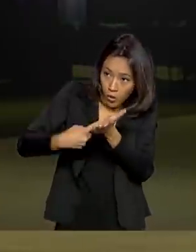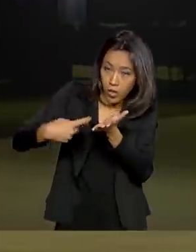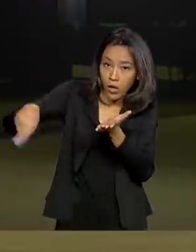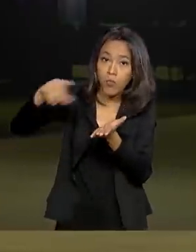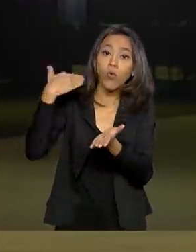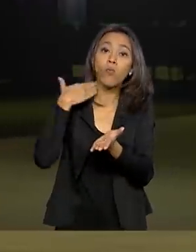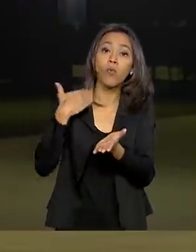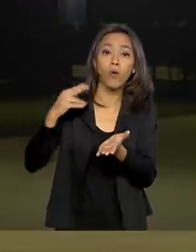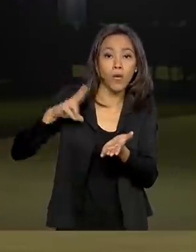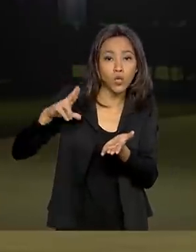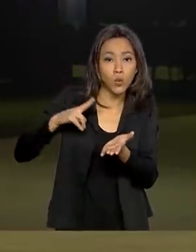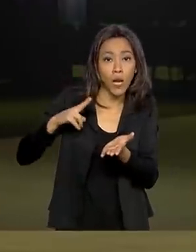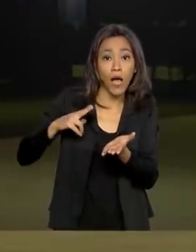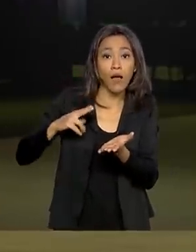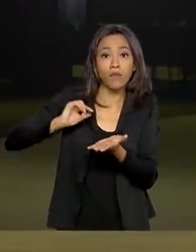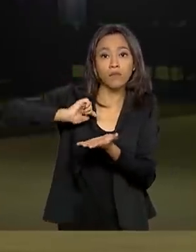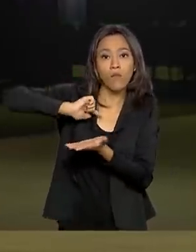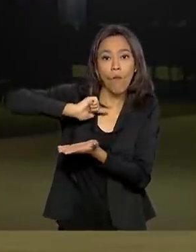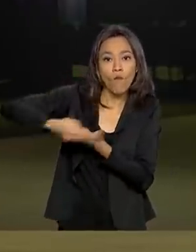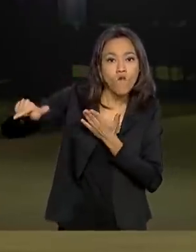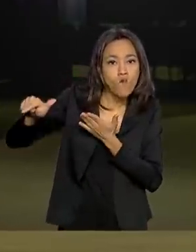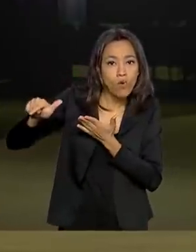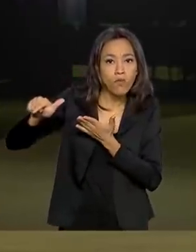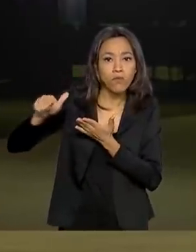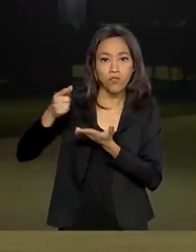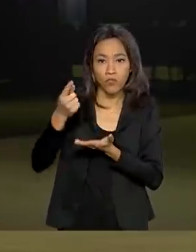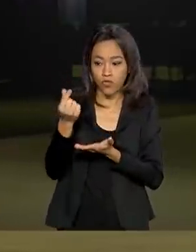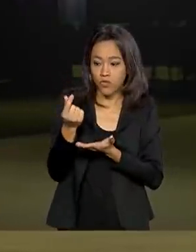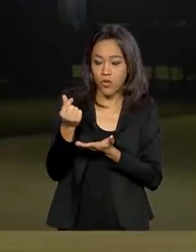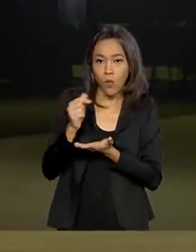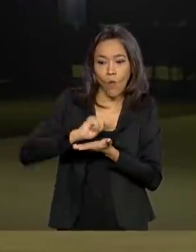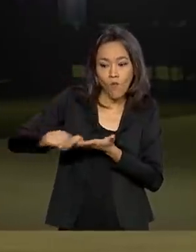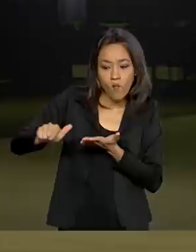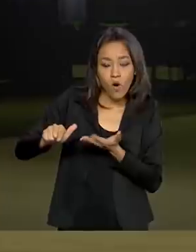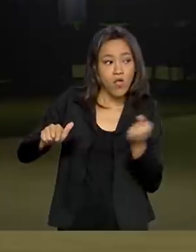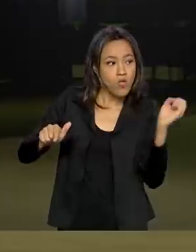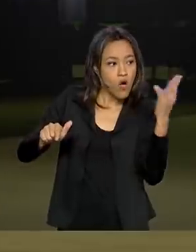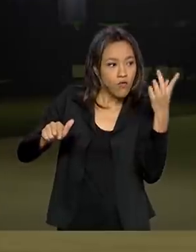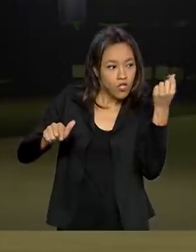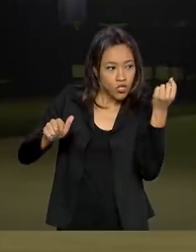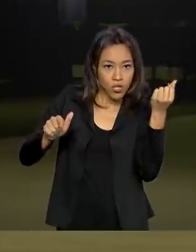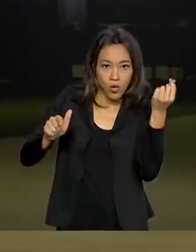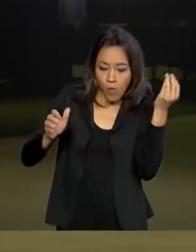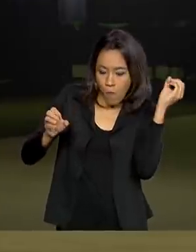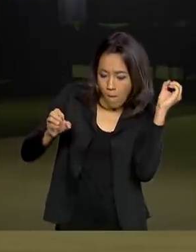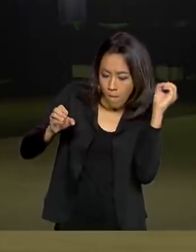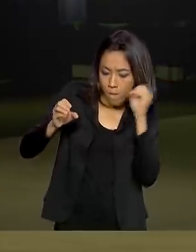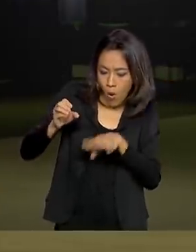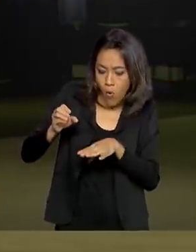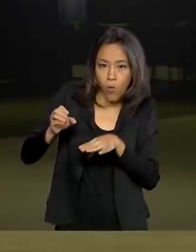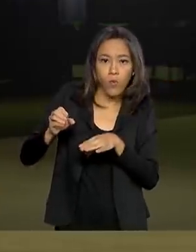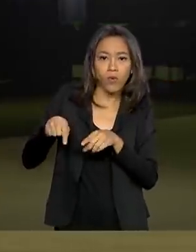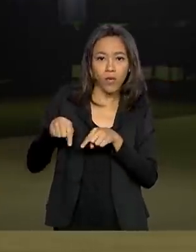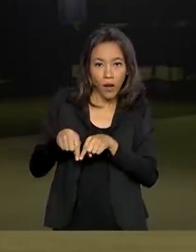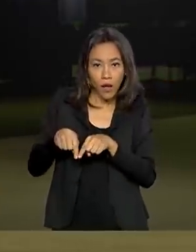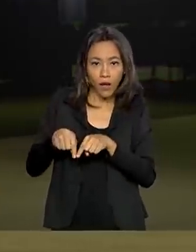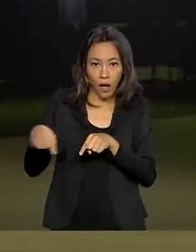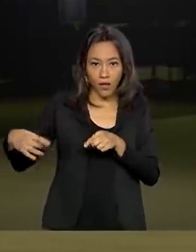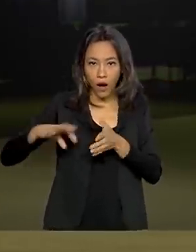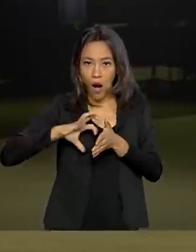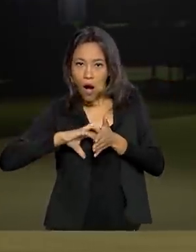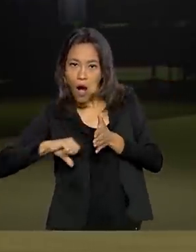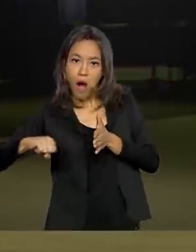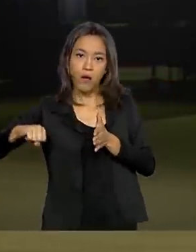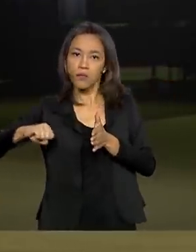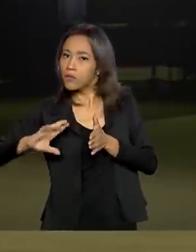a conta pode estar vazia aqui, e a continha nova, ela é uma conta vinculada, você pode usar o cartão dessa